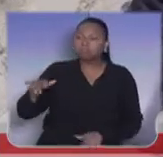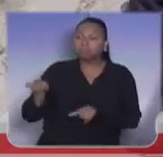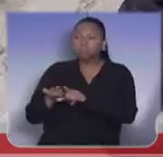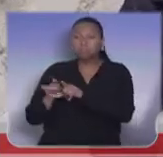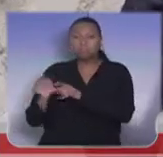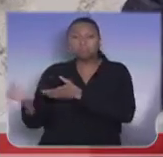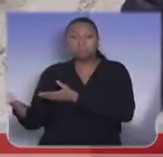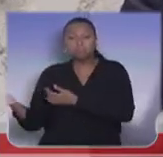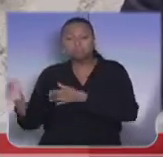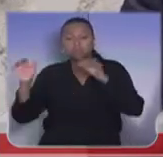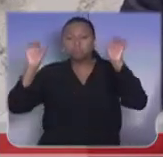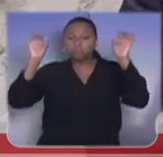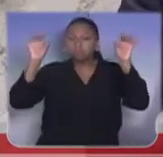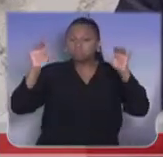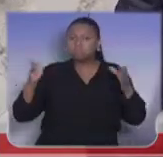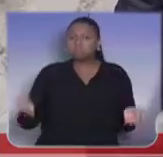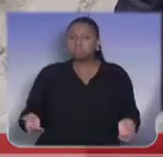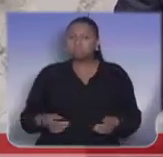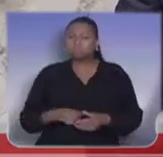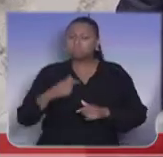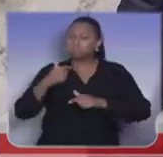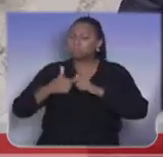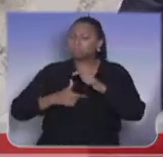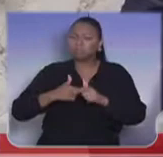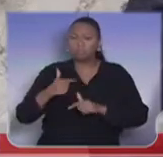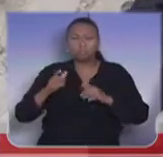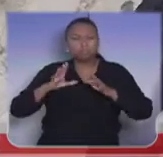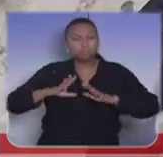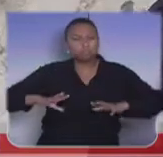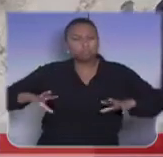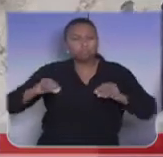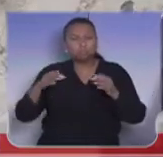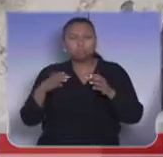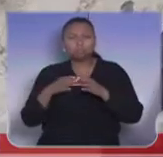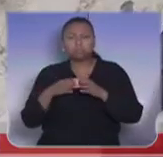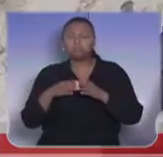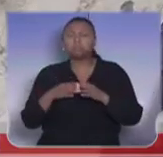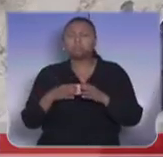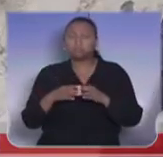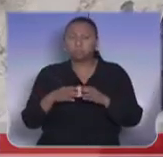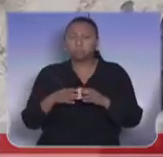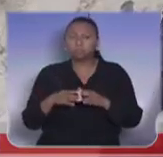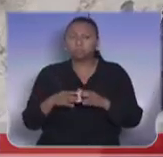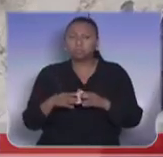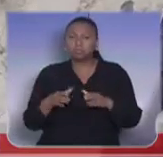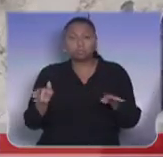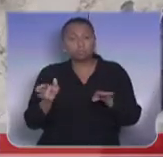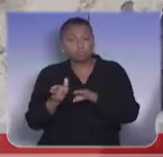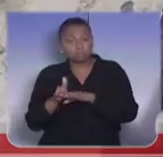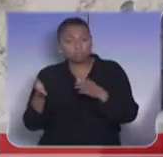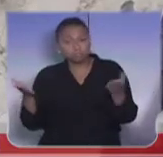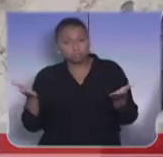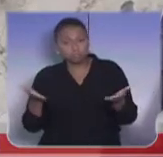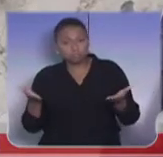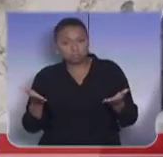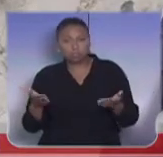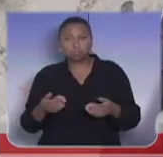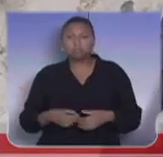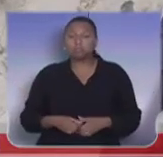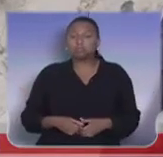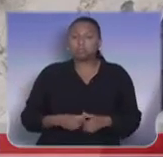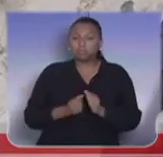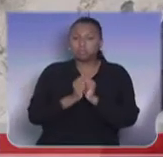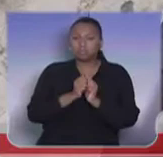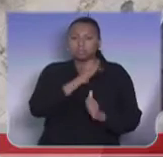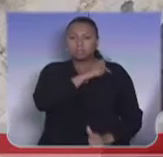um trabalho de toda, toda a frente, que se consolidou até no dia de hoje. Através da presidente